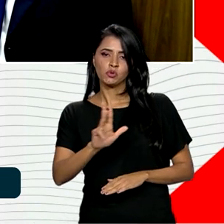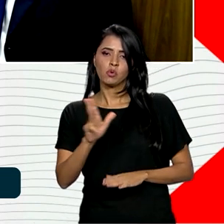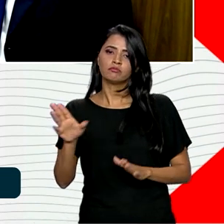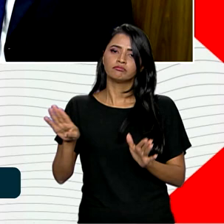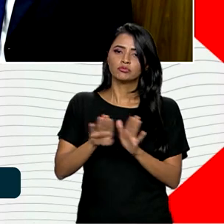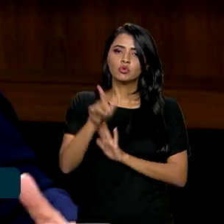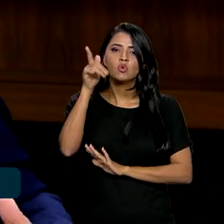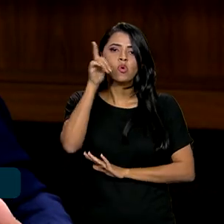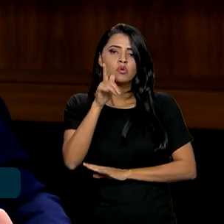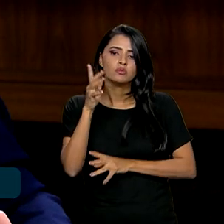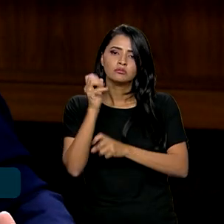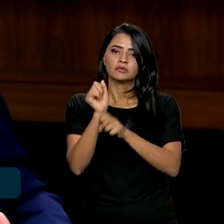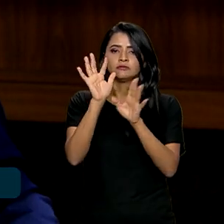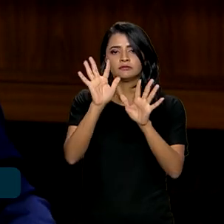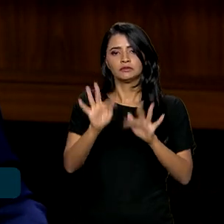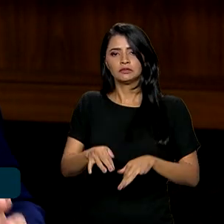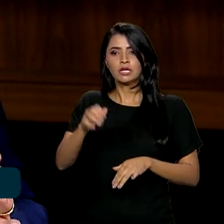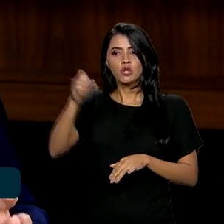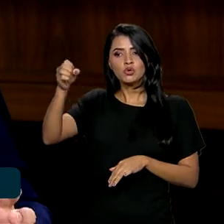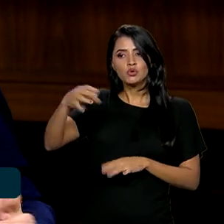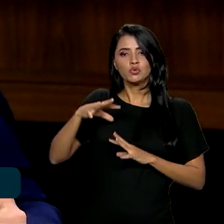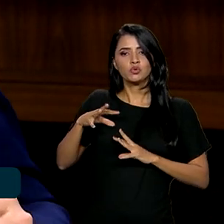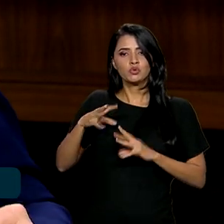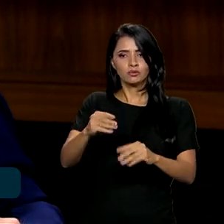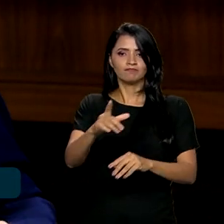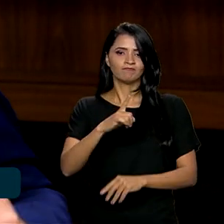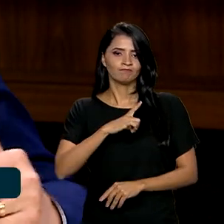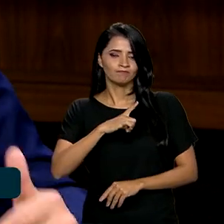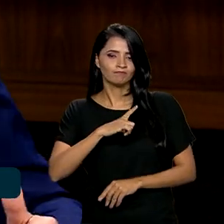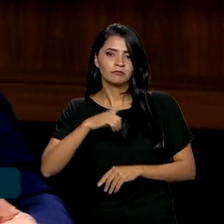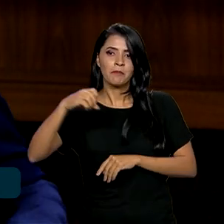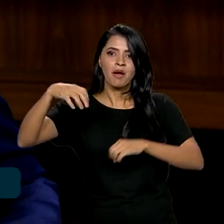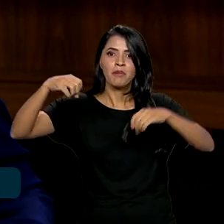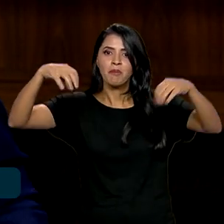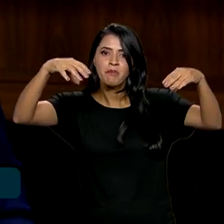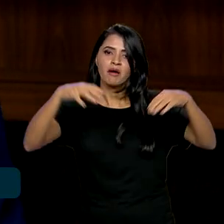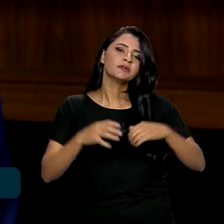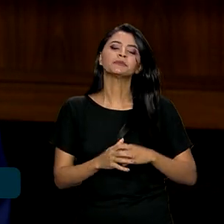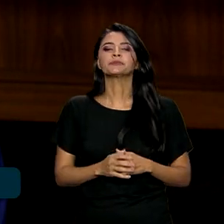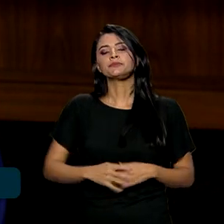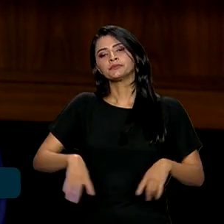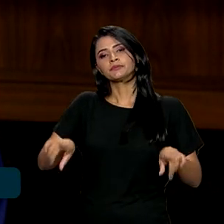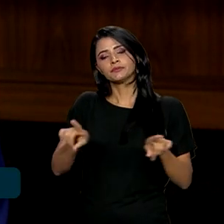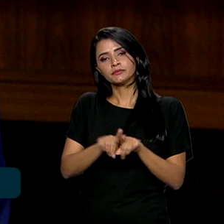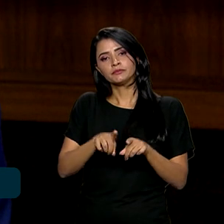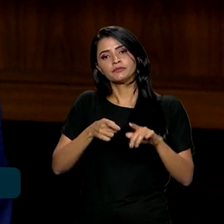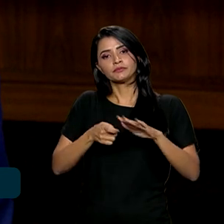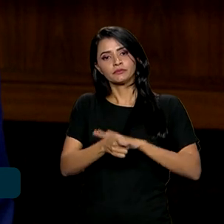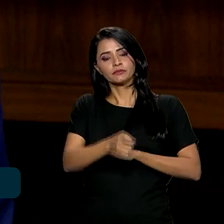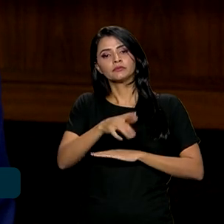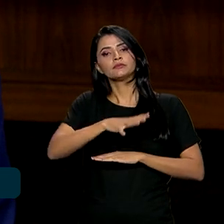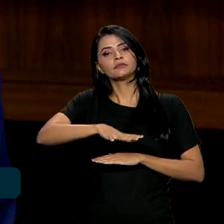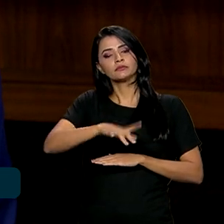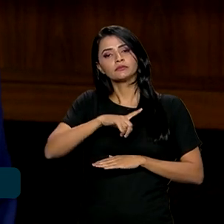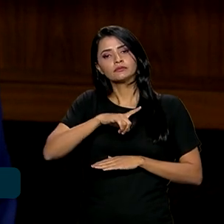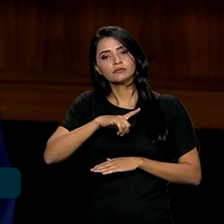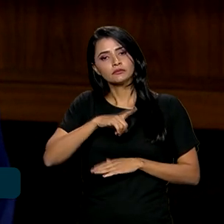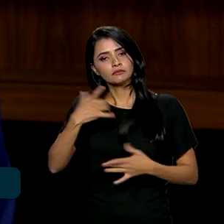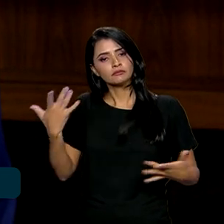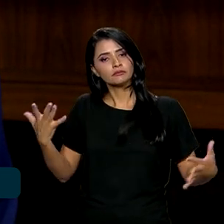a concluir todo o Luz para Todos. Assim como também um investimento forte para